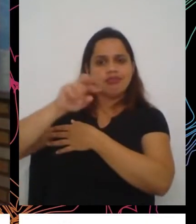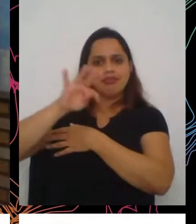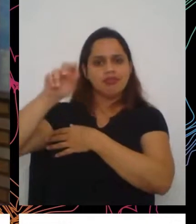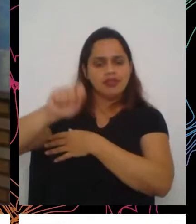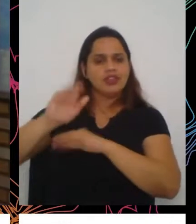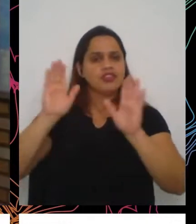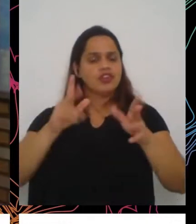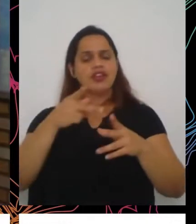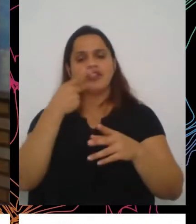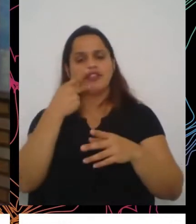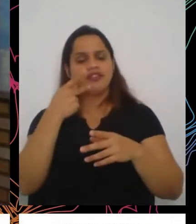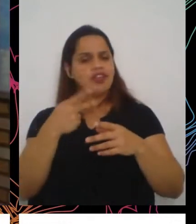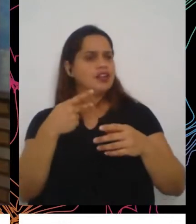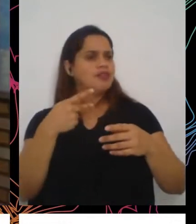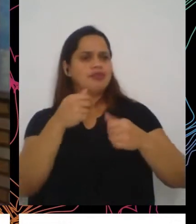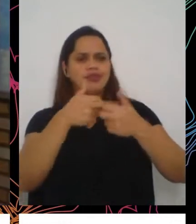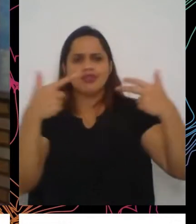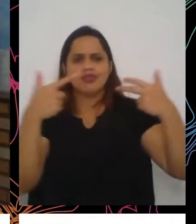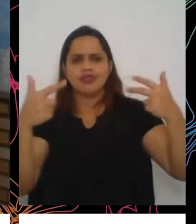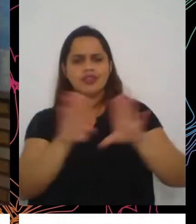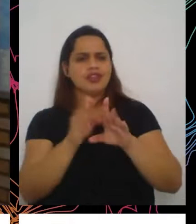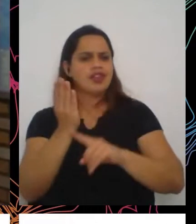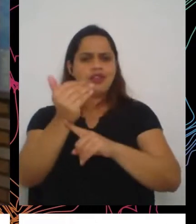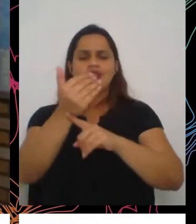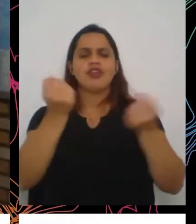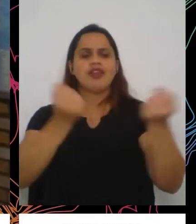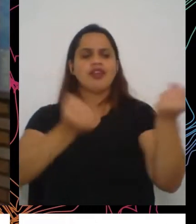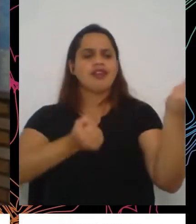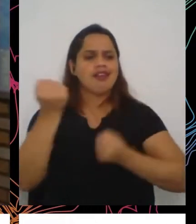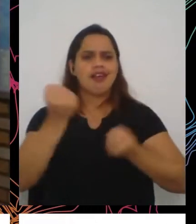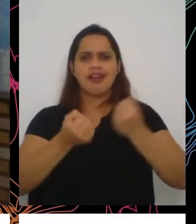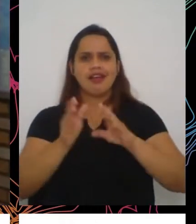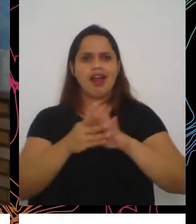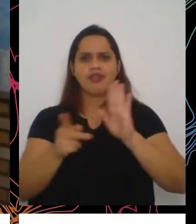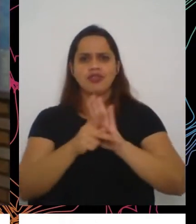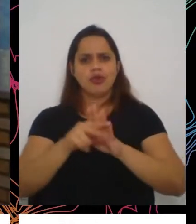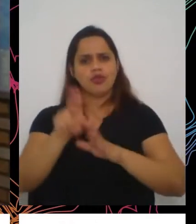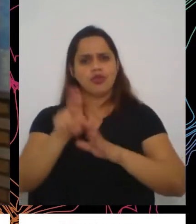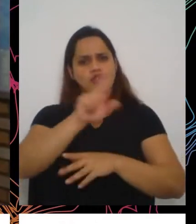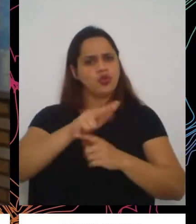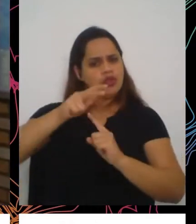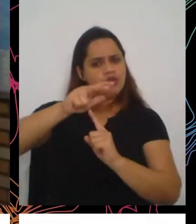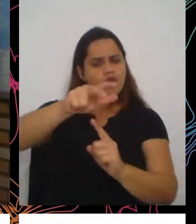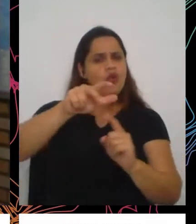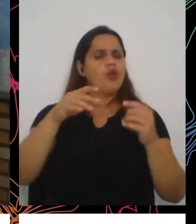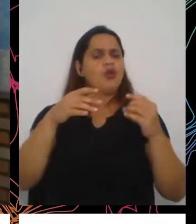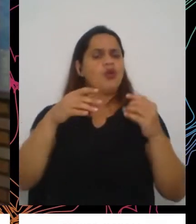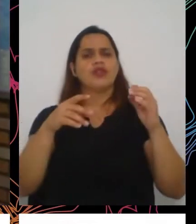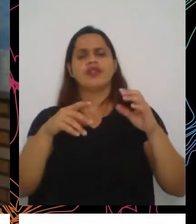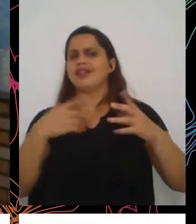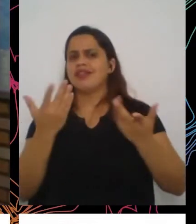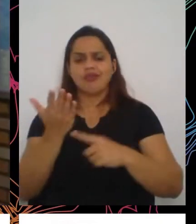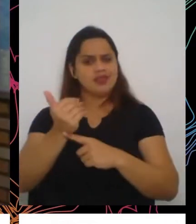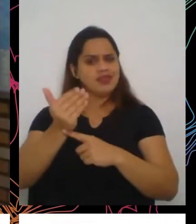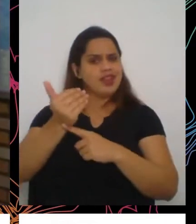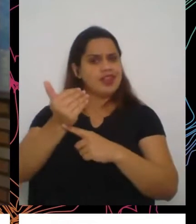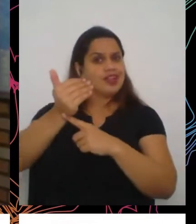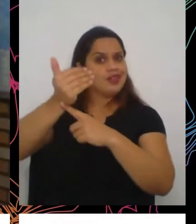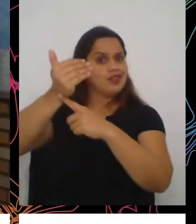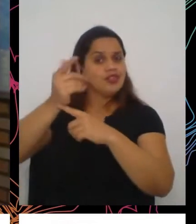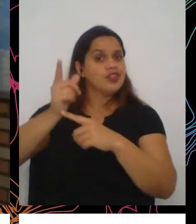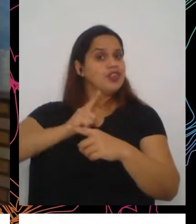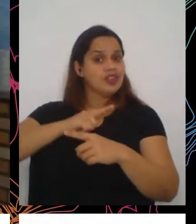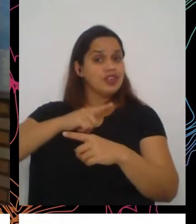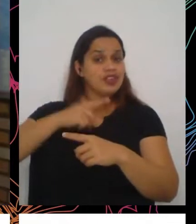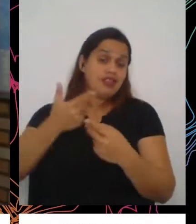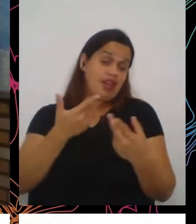sem drones, carros sem piloto e tudo mais. A tecnologia avança quando existe vontade de fazer. Será